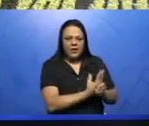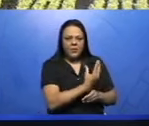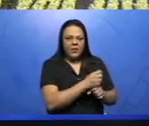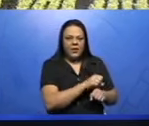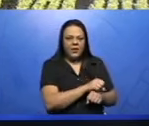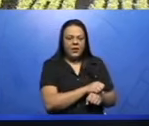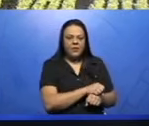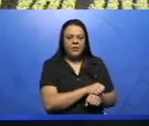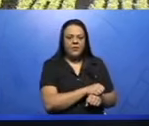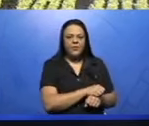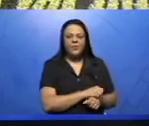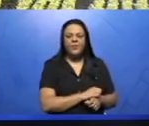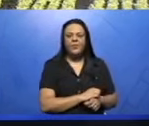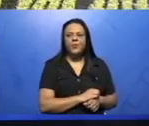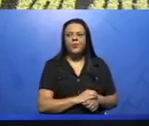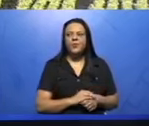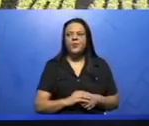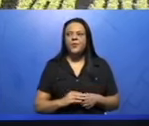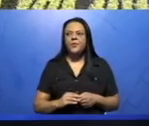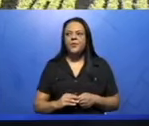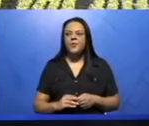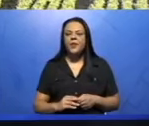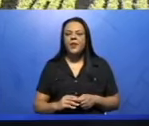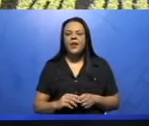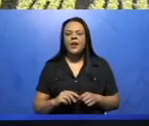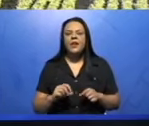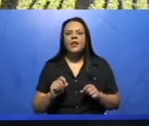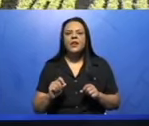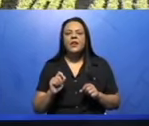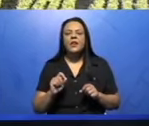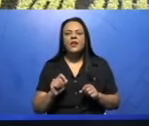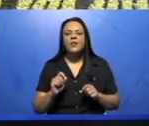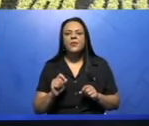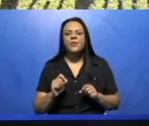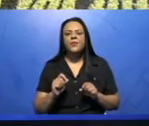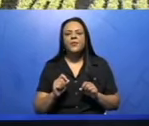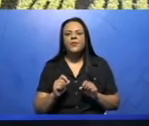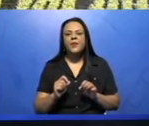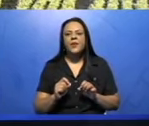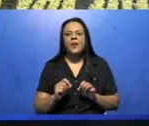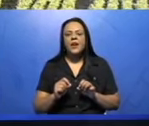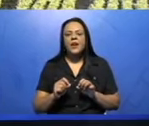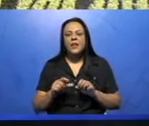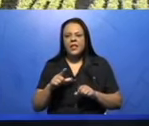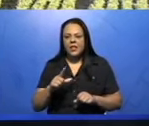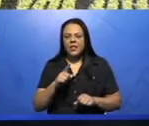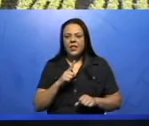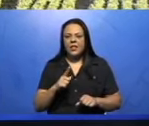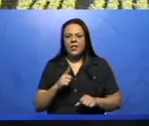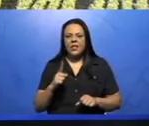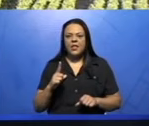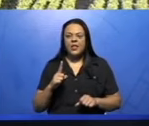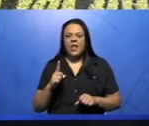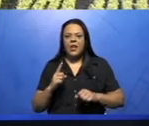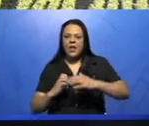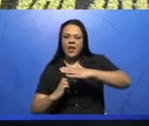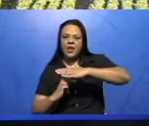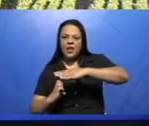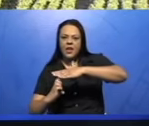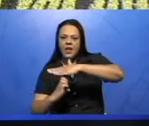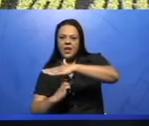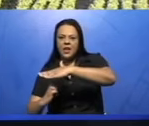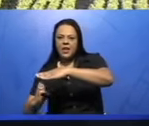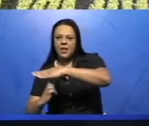Esse modelo de agricultura, a presença de transnacionais é muito forte. Então, há empresas de outros